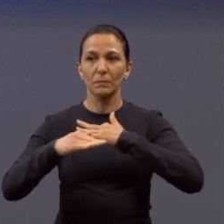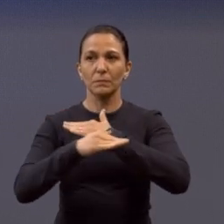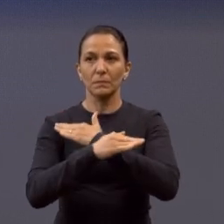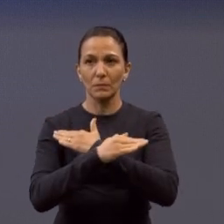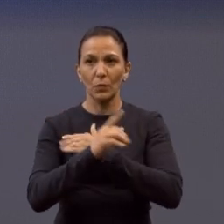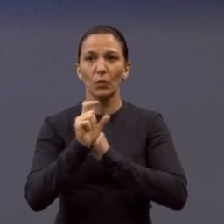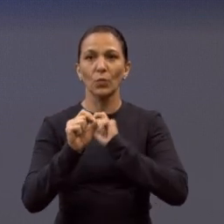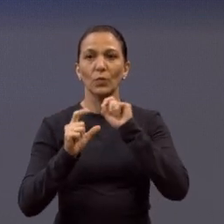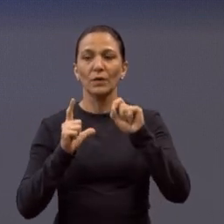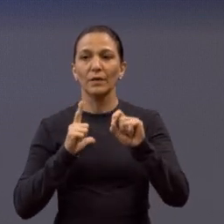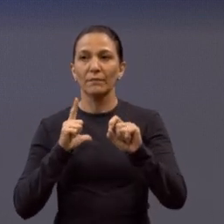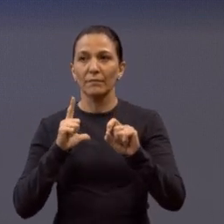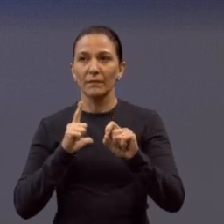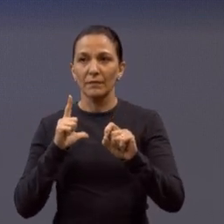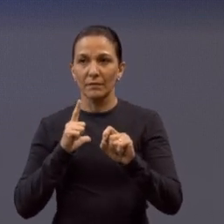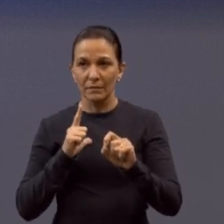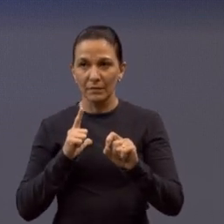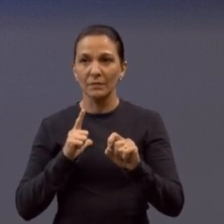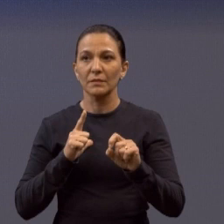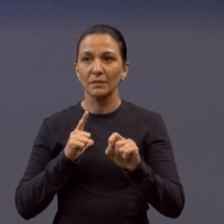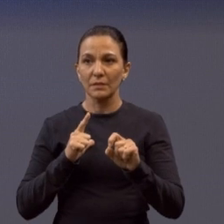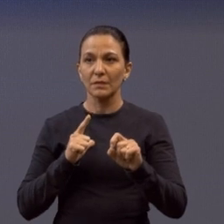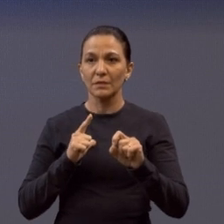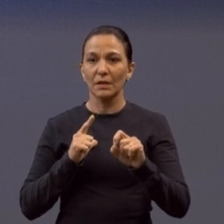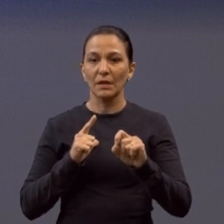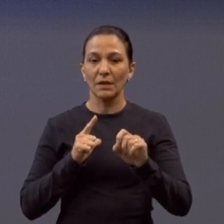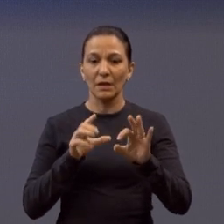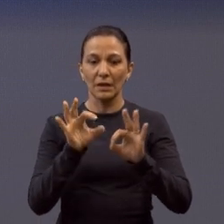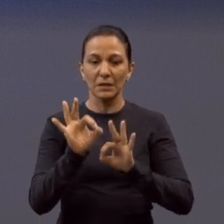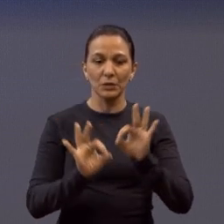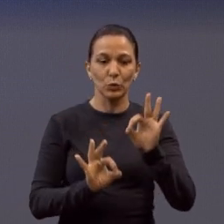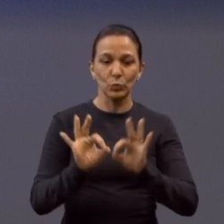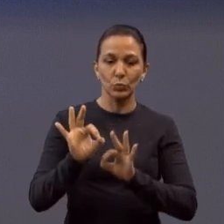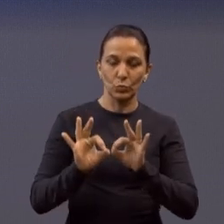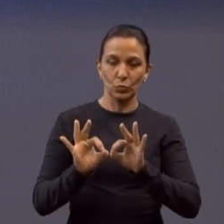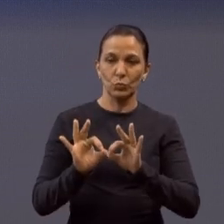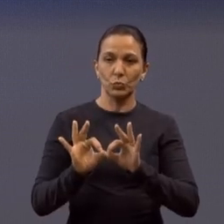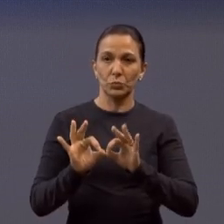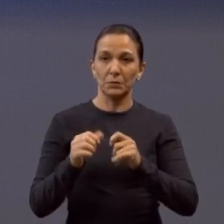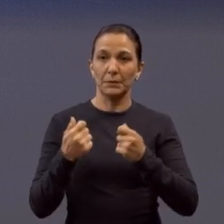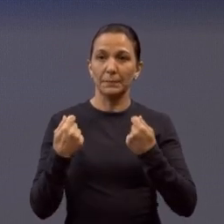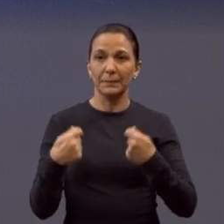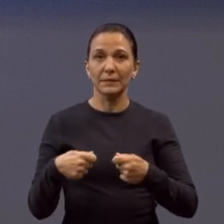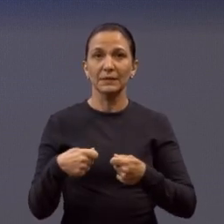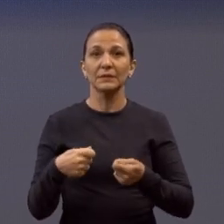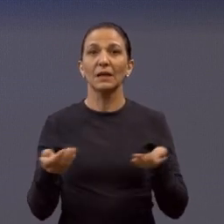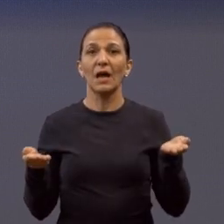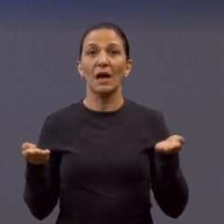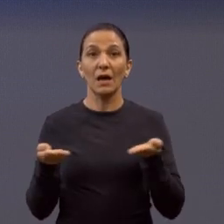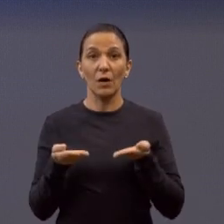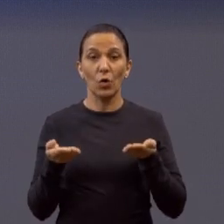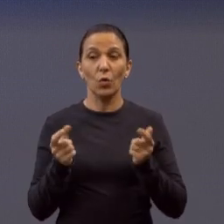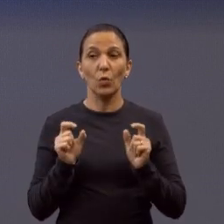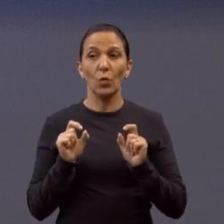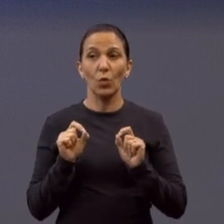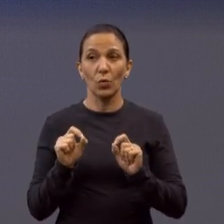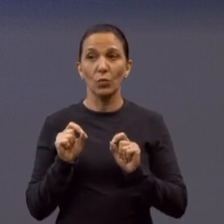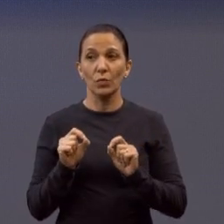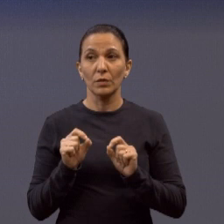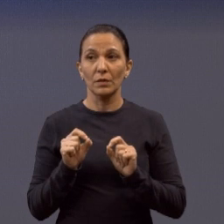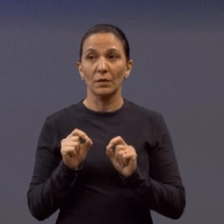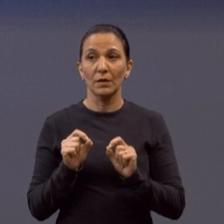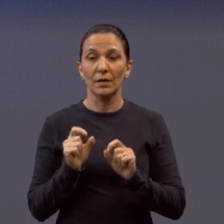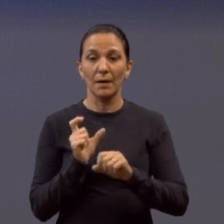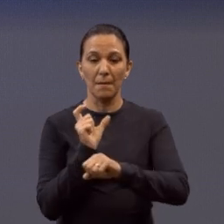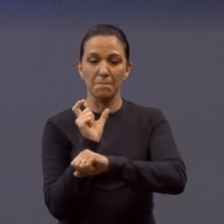cortando esse divisor de fluxo que foi feito agora. Mas o que tem que ser feito agora, que a gente solicitou, Gerson? É tachões